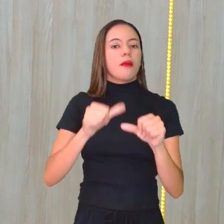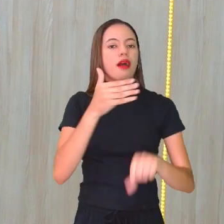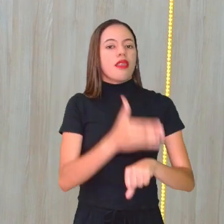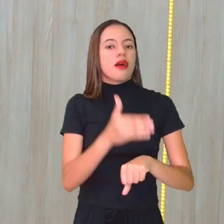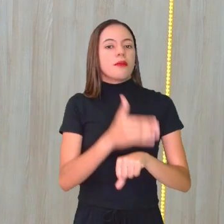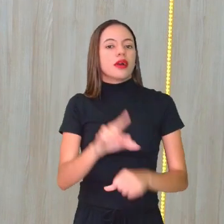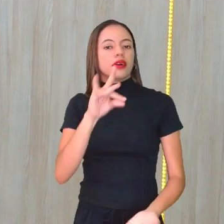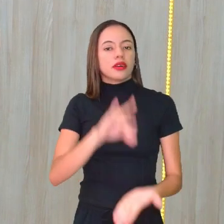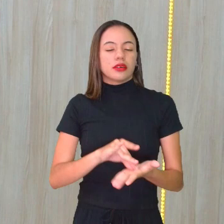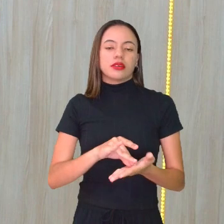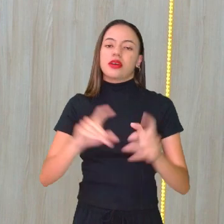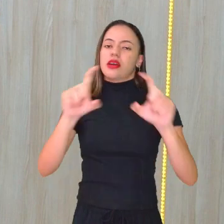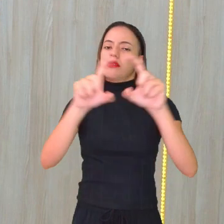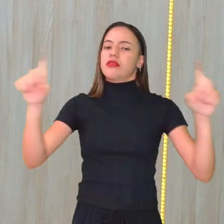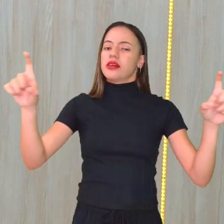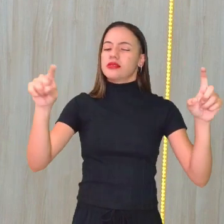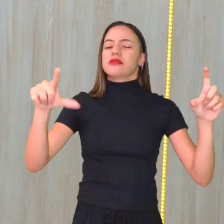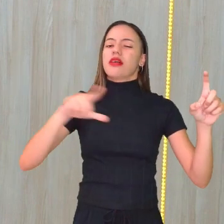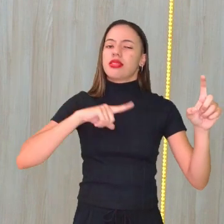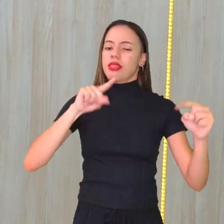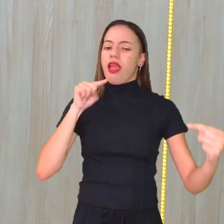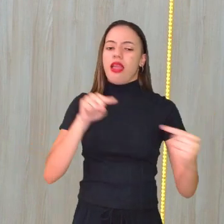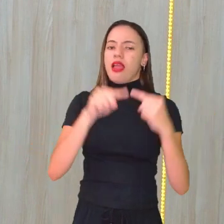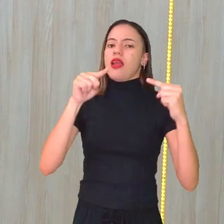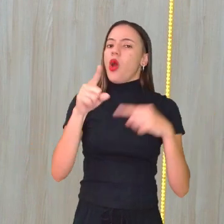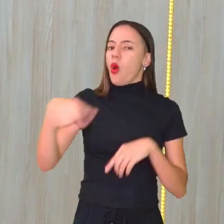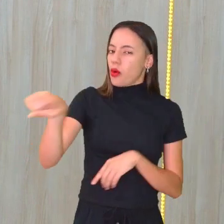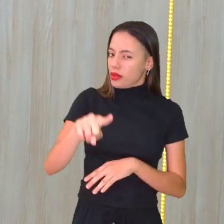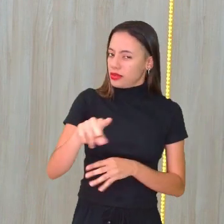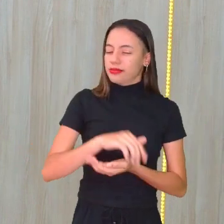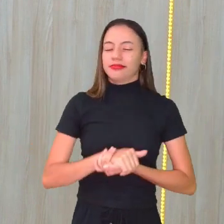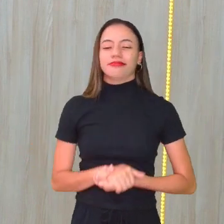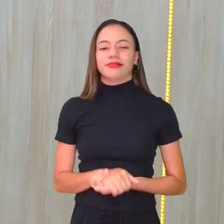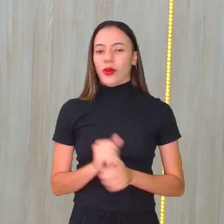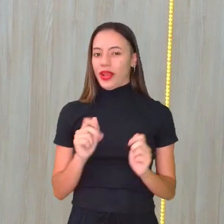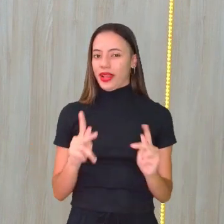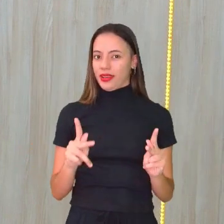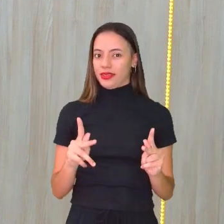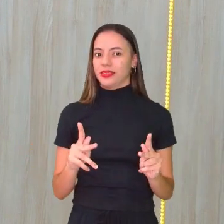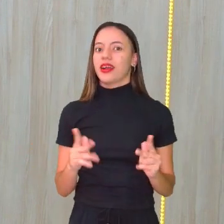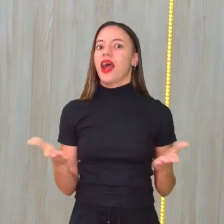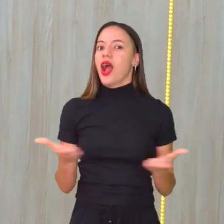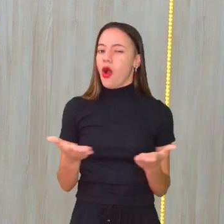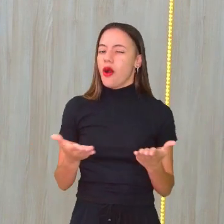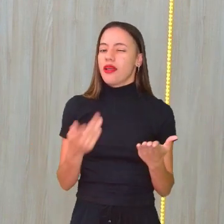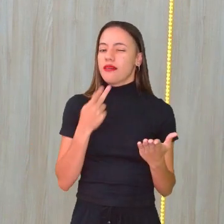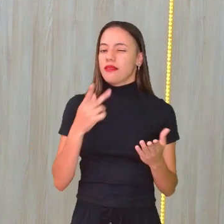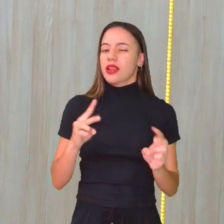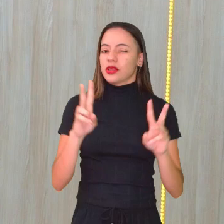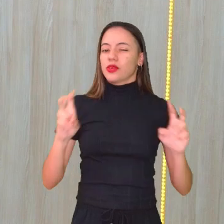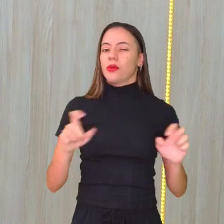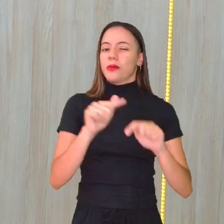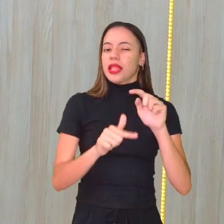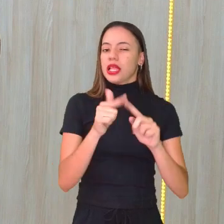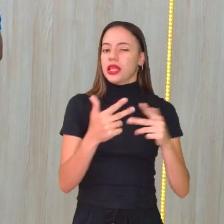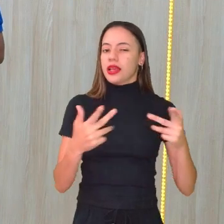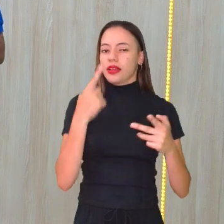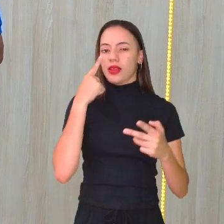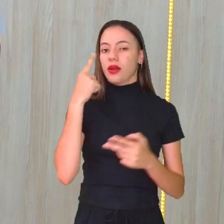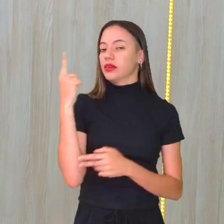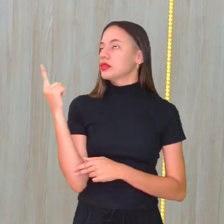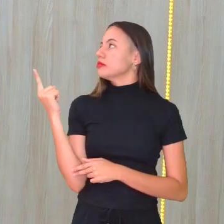esta frase tem tudo a ver com vocês, tá certo? Vamos falar de materiais? Então, se liga aí.